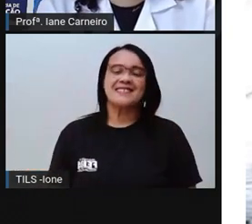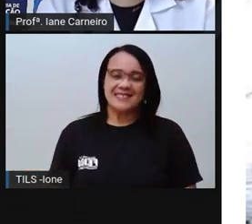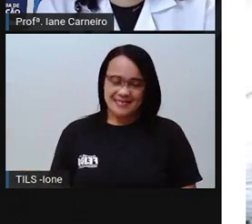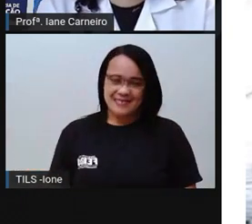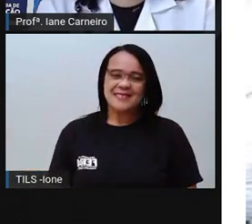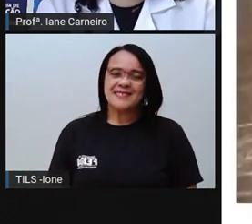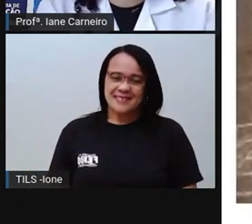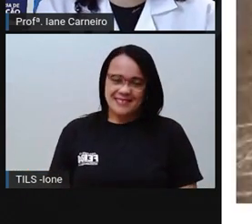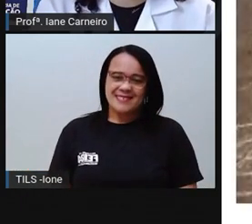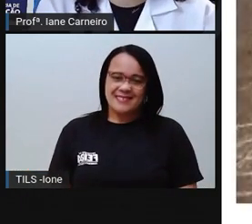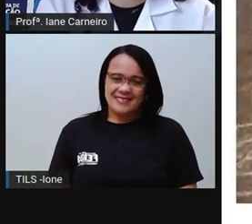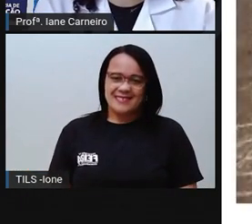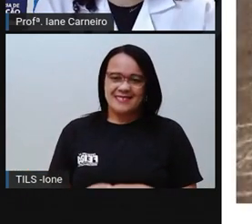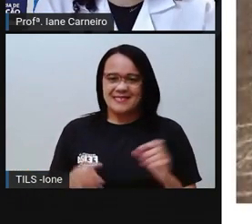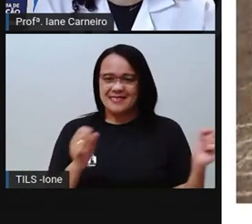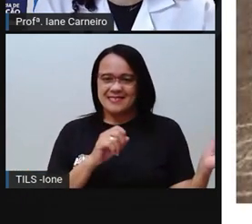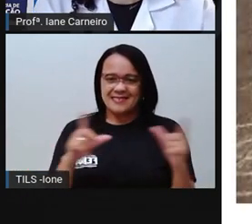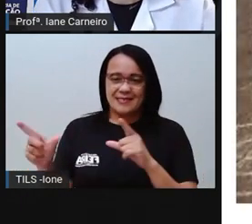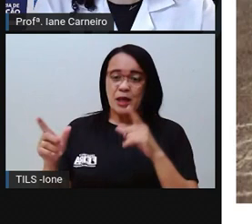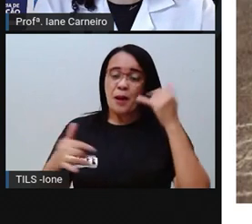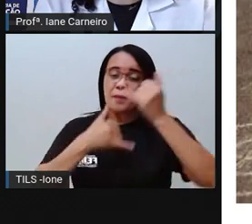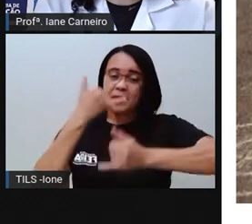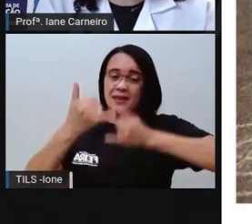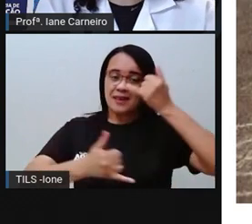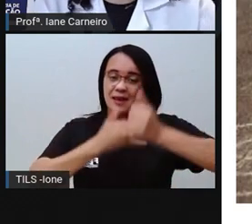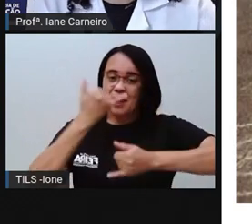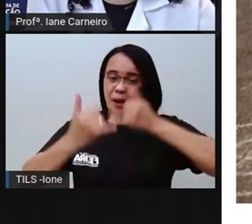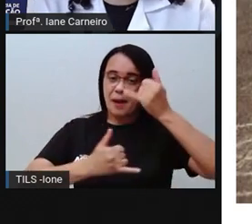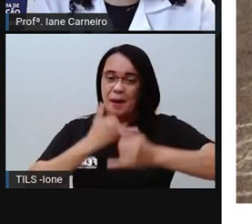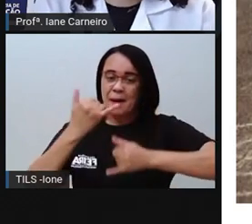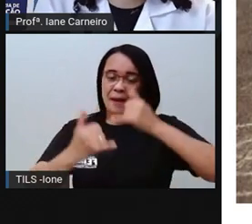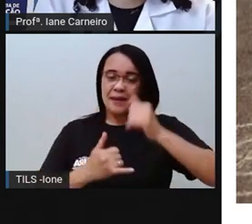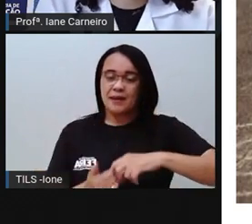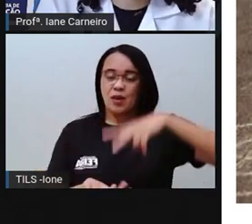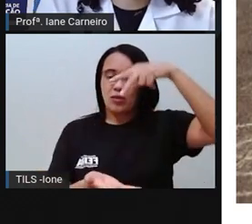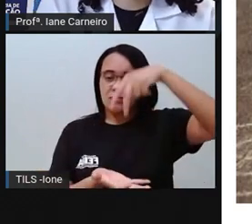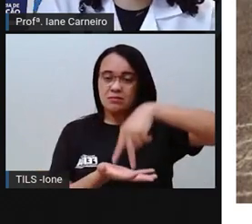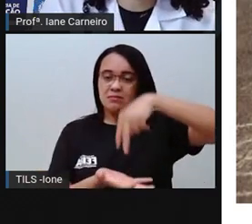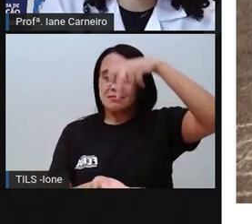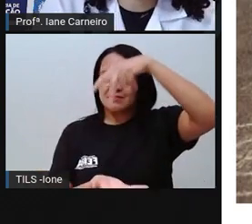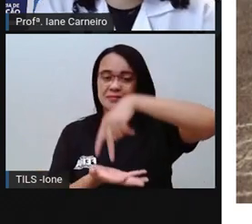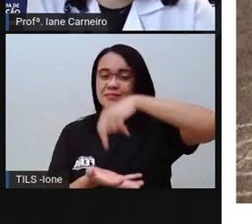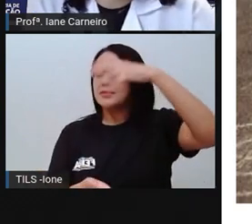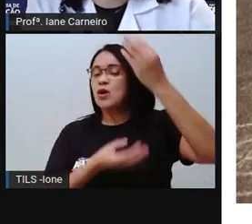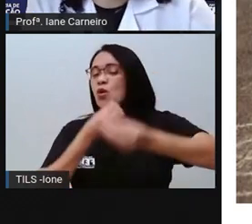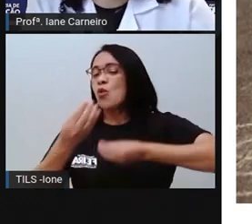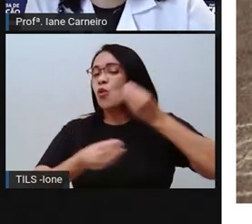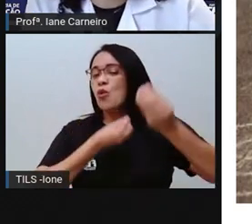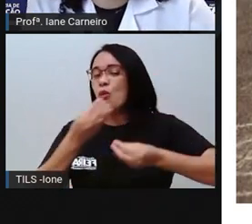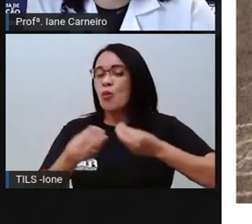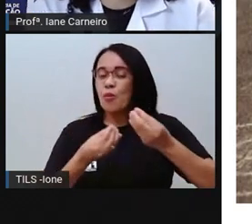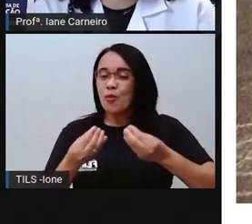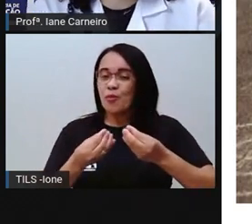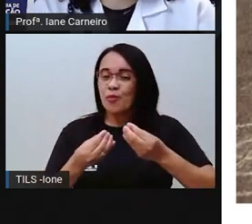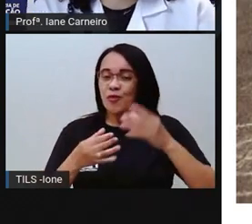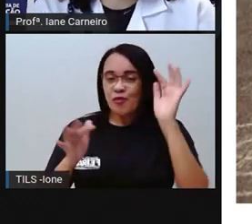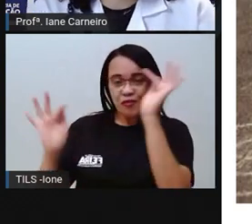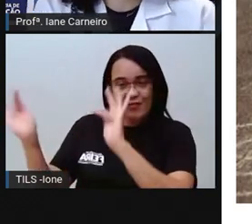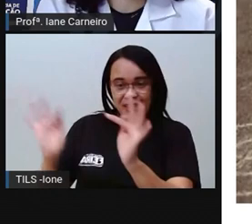Vamos ver o próximo. Brincar ou pular a amarelinha. E aí? Feliz ou triste?